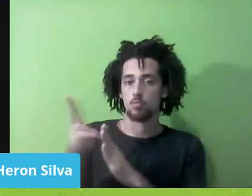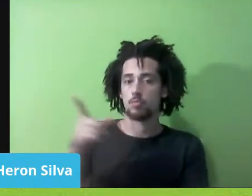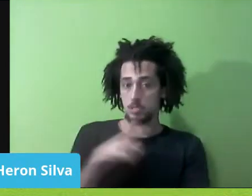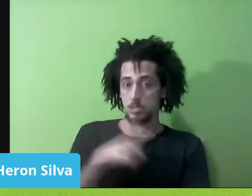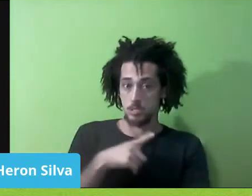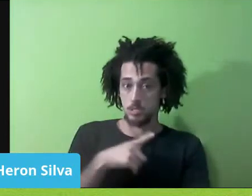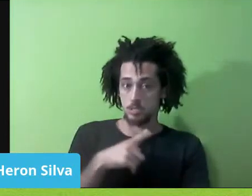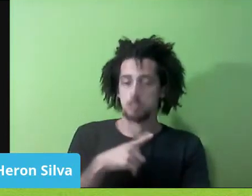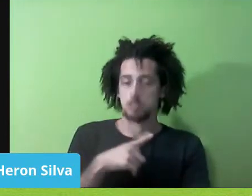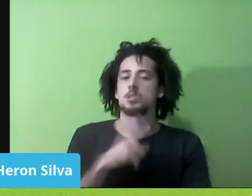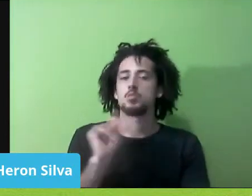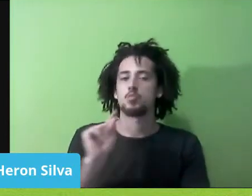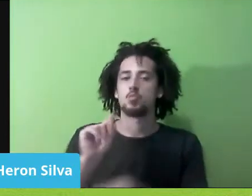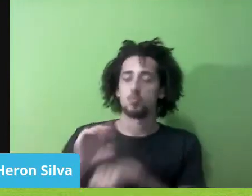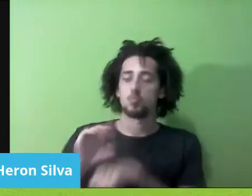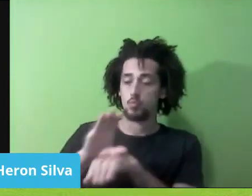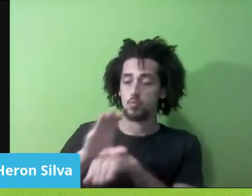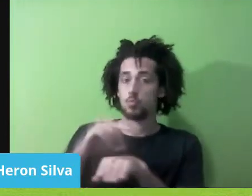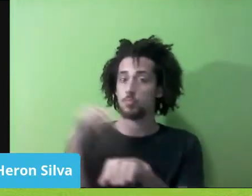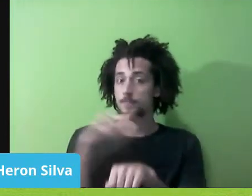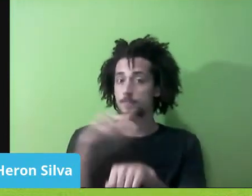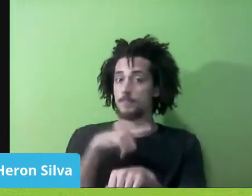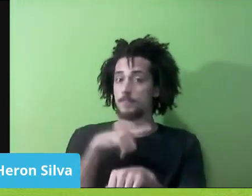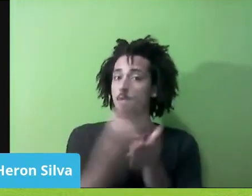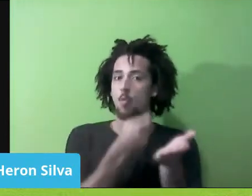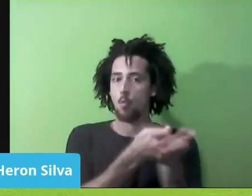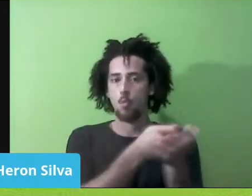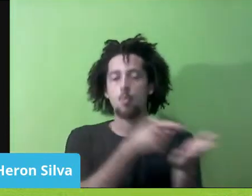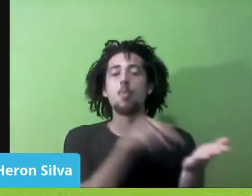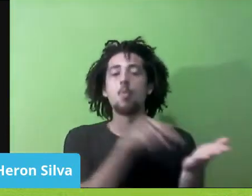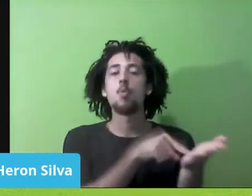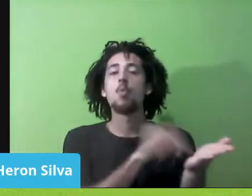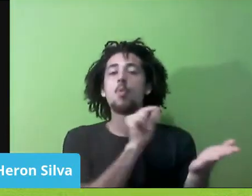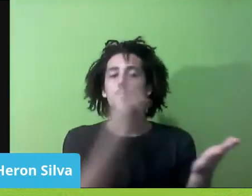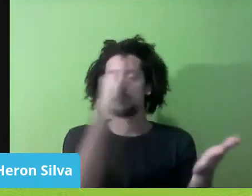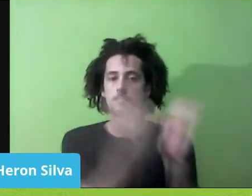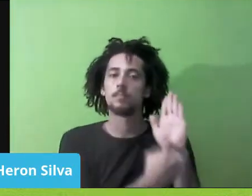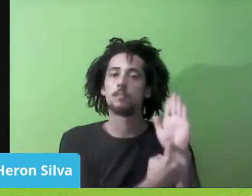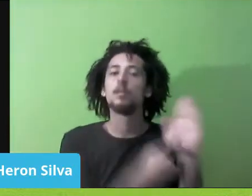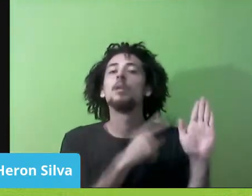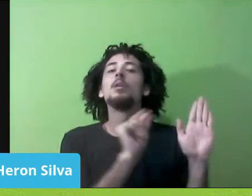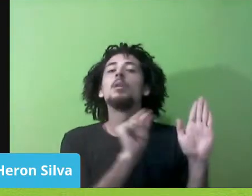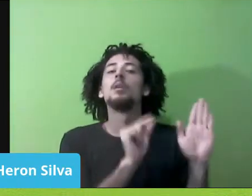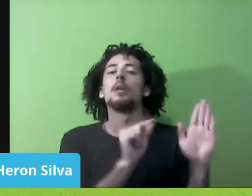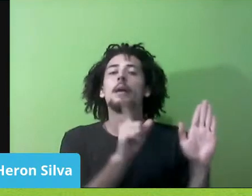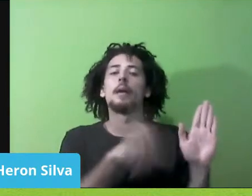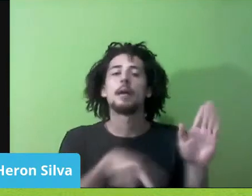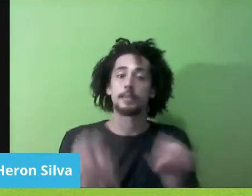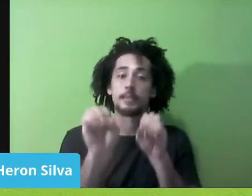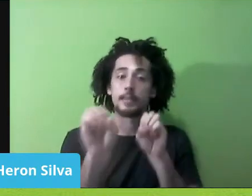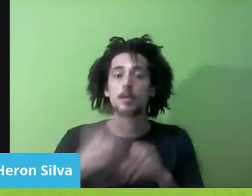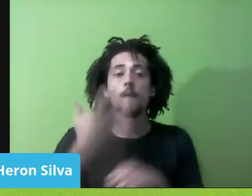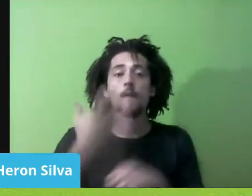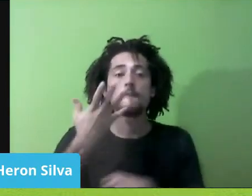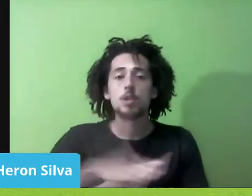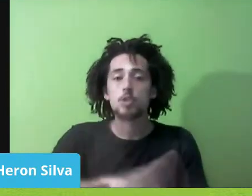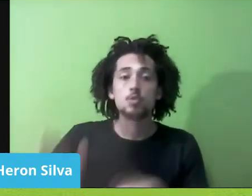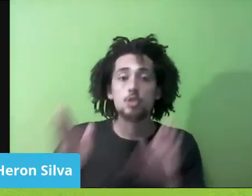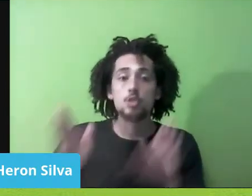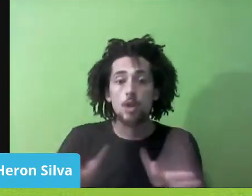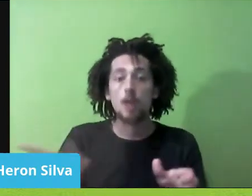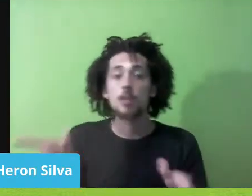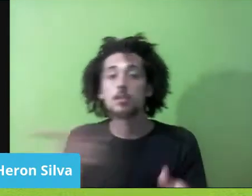que, que, que, que, na educação infantil já, se, é, é, faça uso da língua